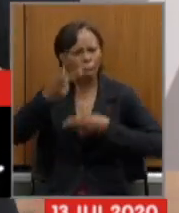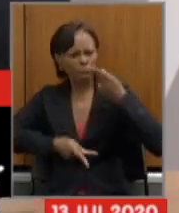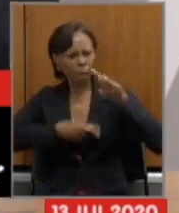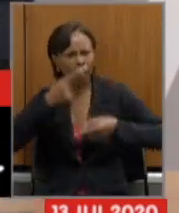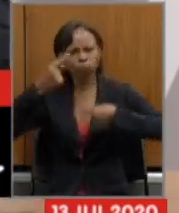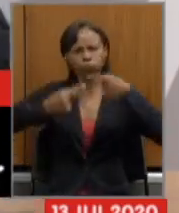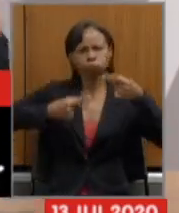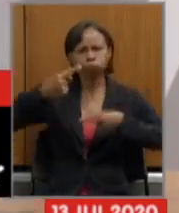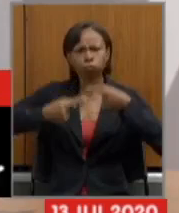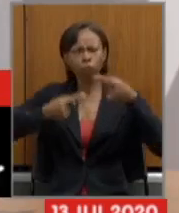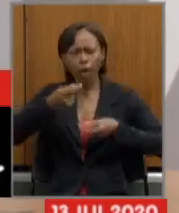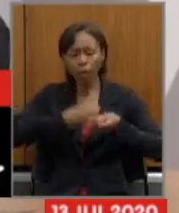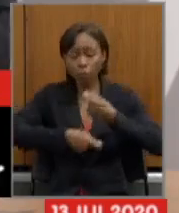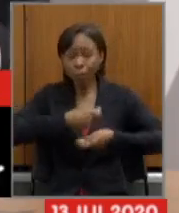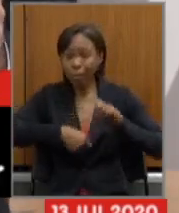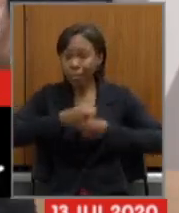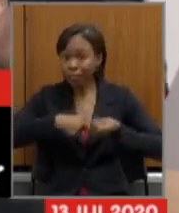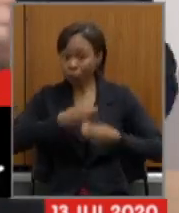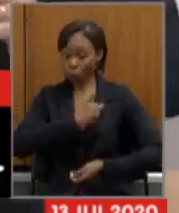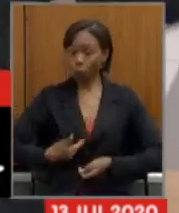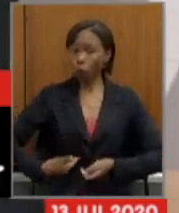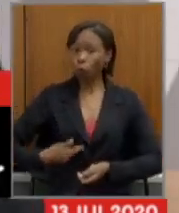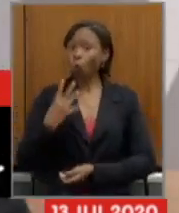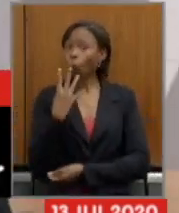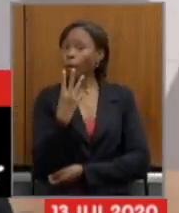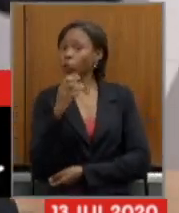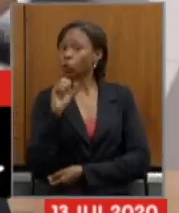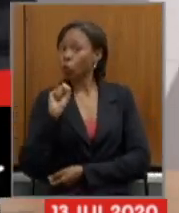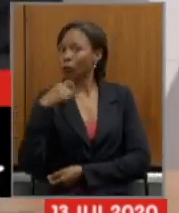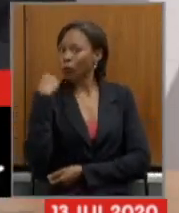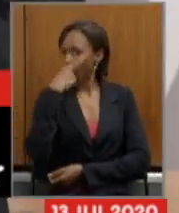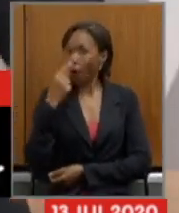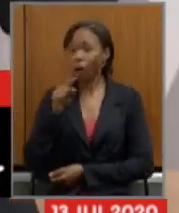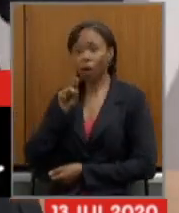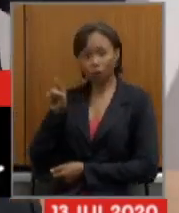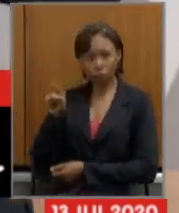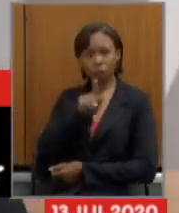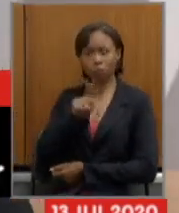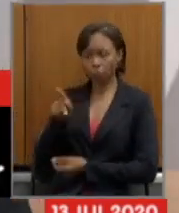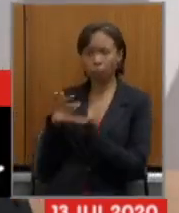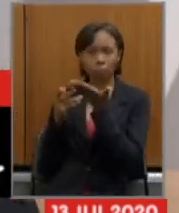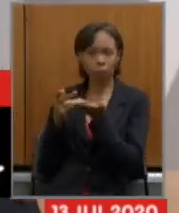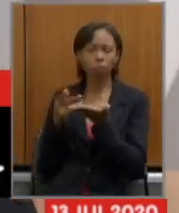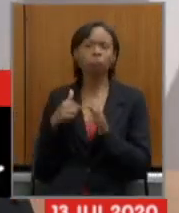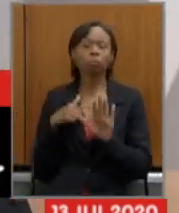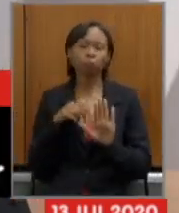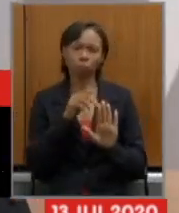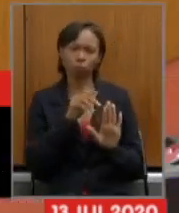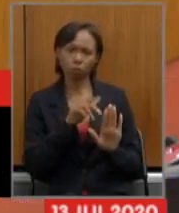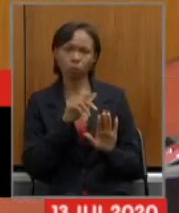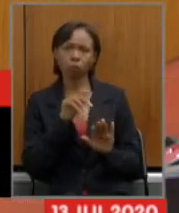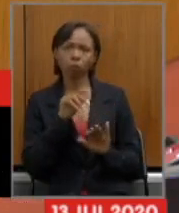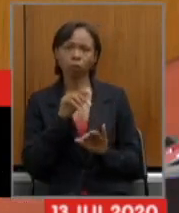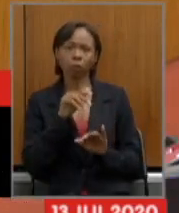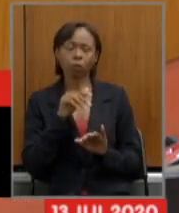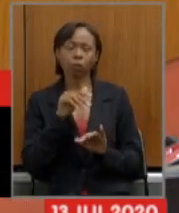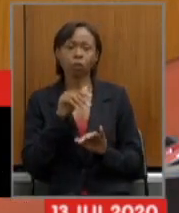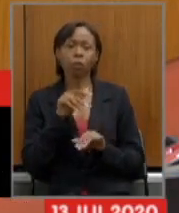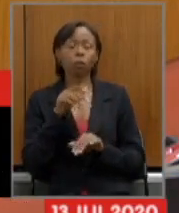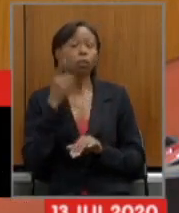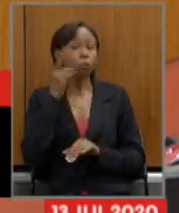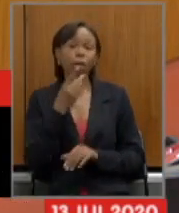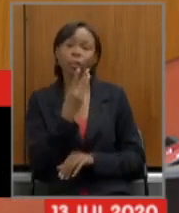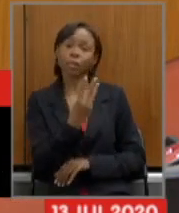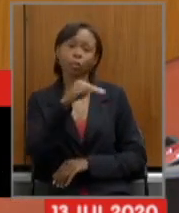na administração pública por 48 horas ali está o presidente deputado gustavo eu só queria informar a vossa excelência que nós pactuamos três